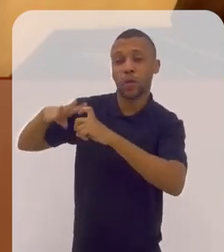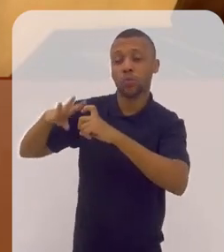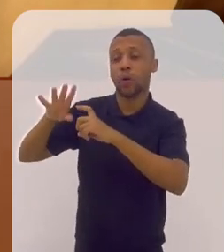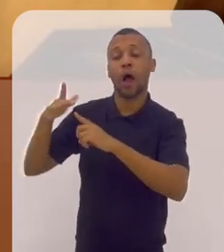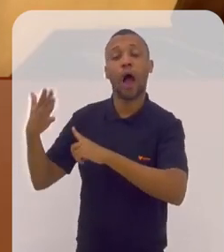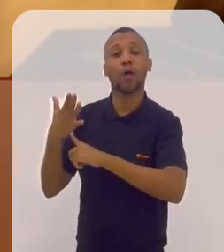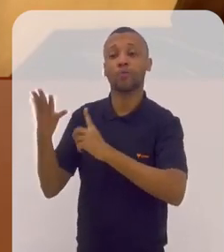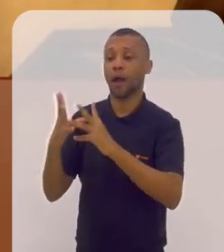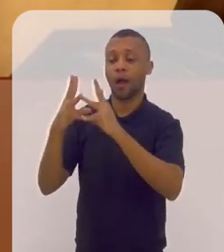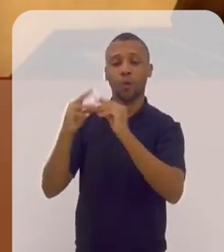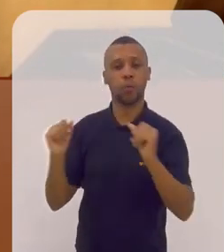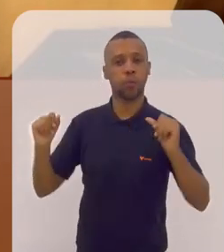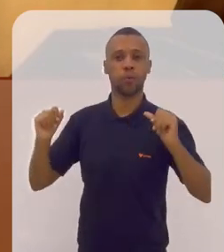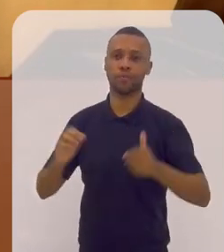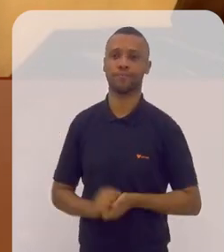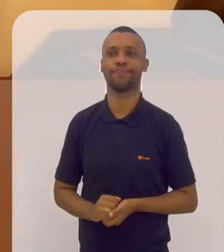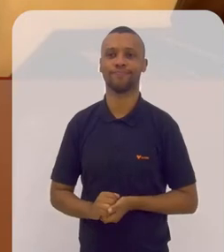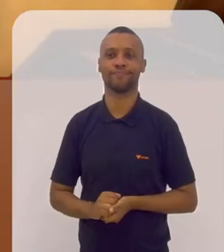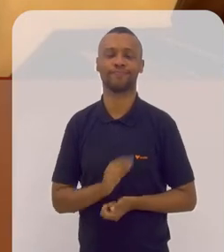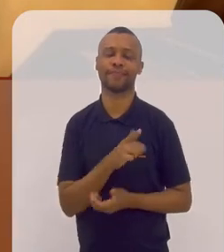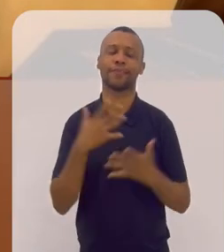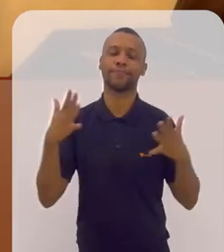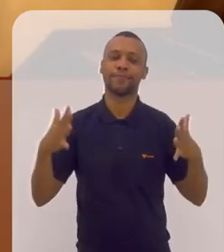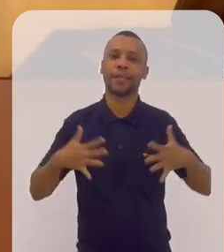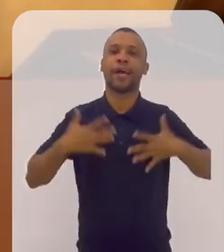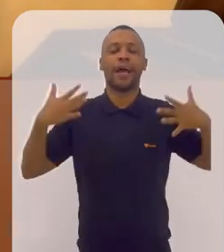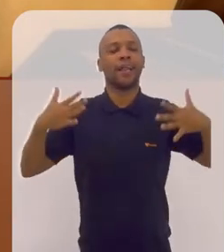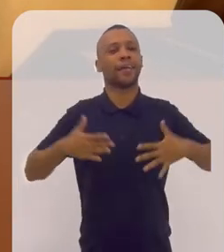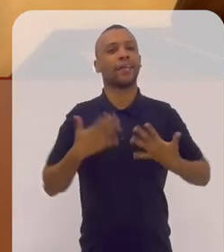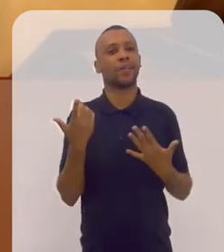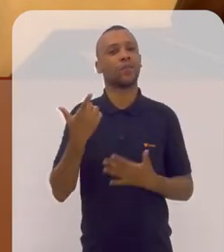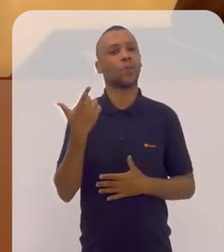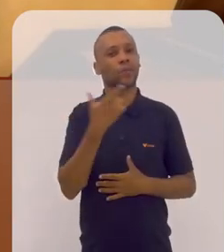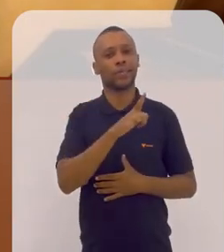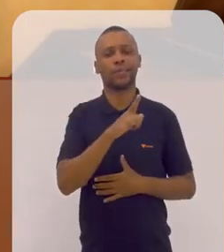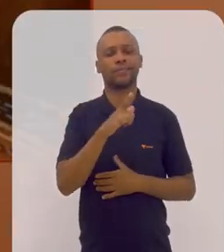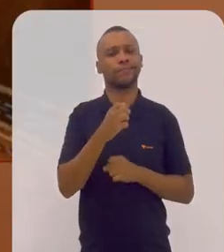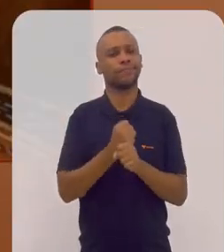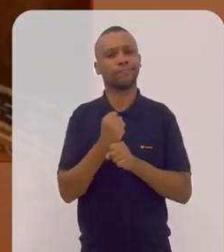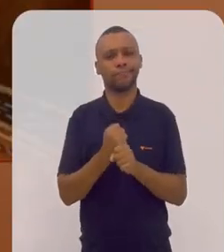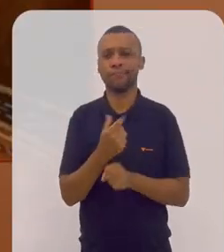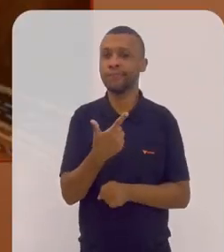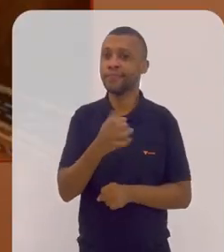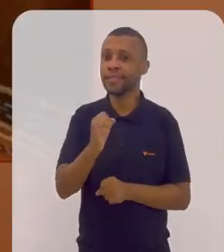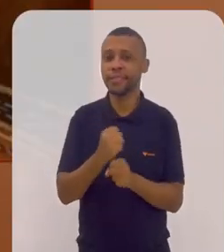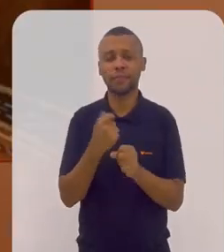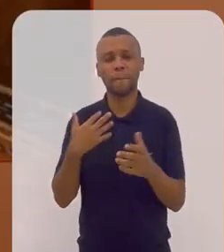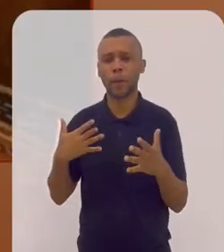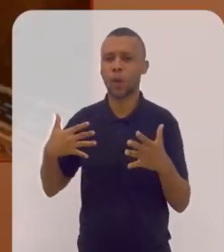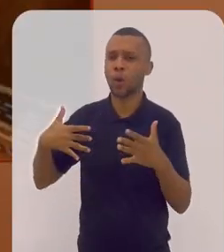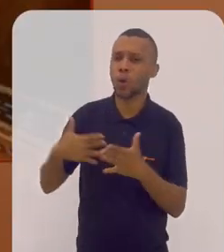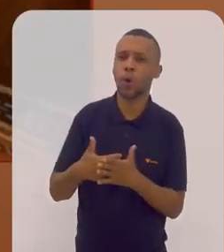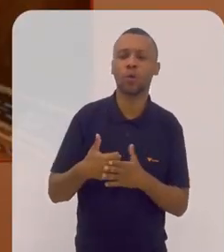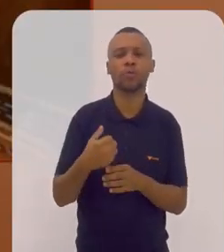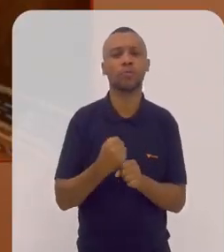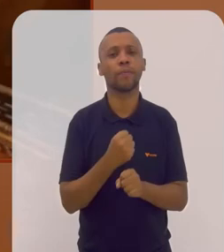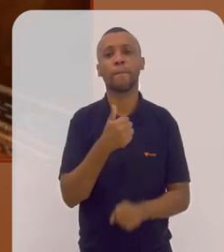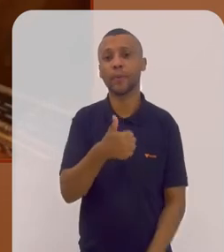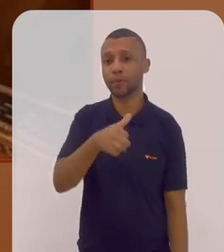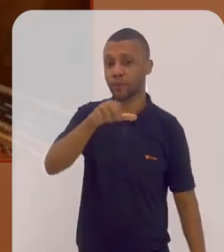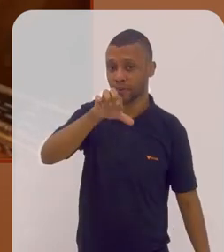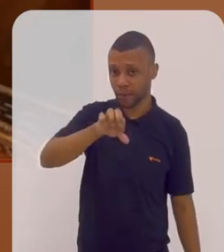também? Ah, isso foi uma grande alegria realizada durante 20 anos, foi desde